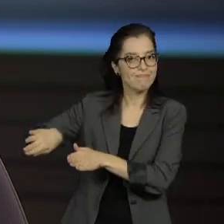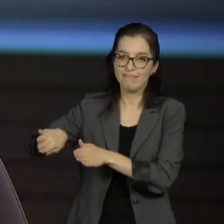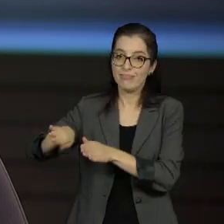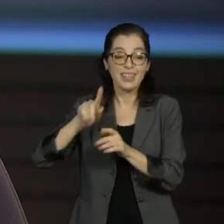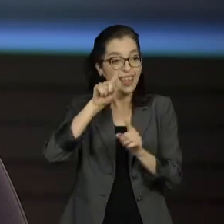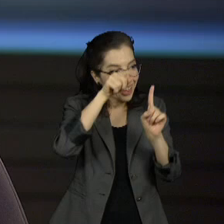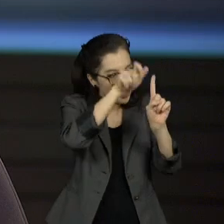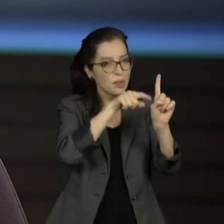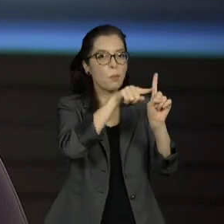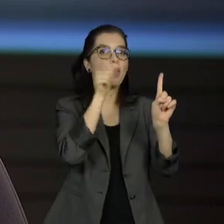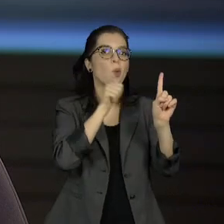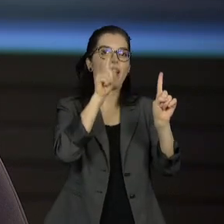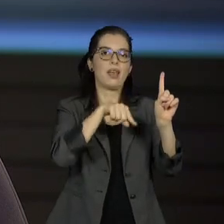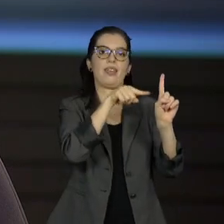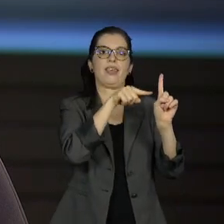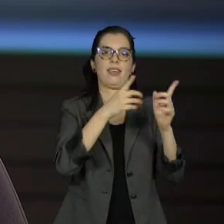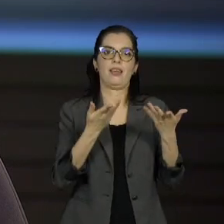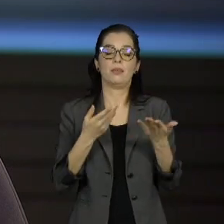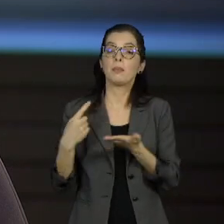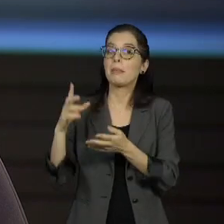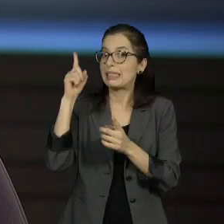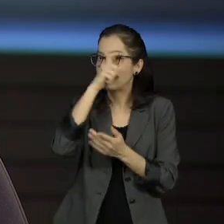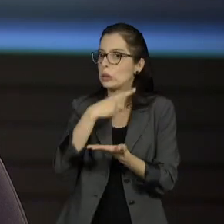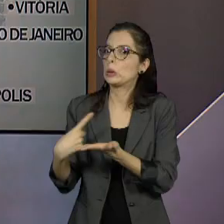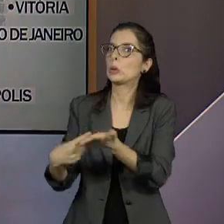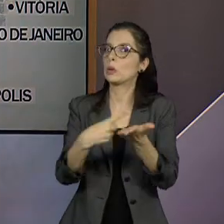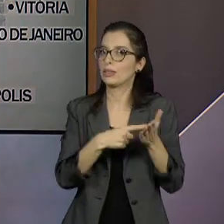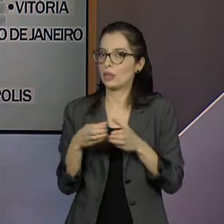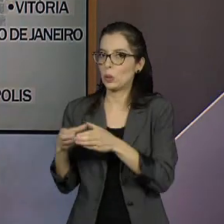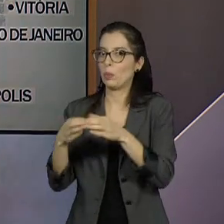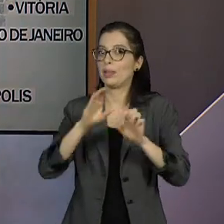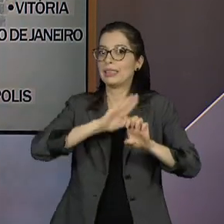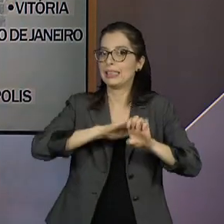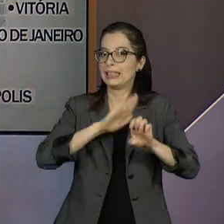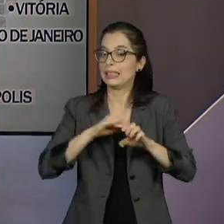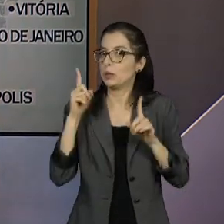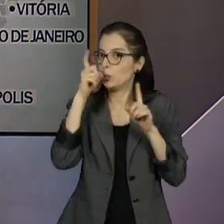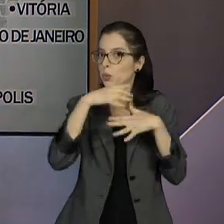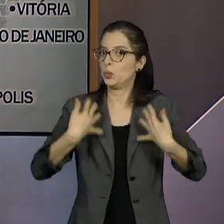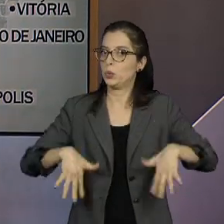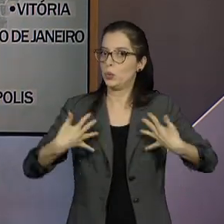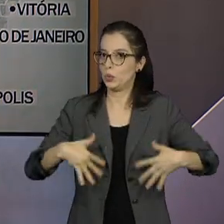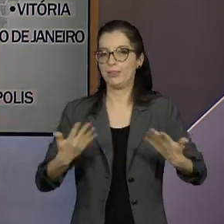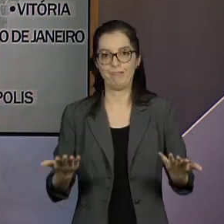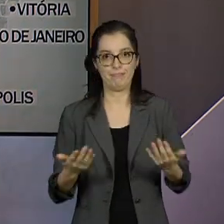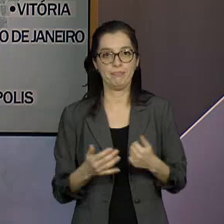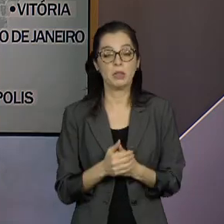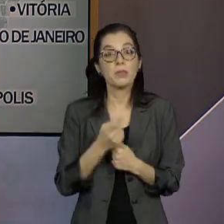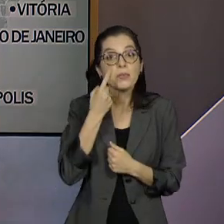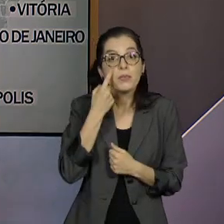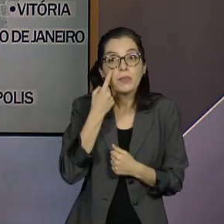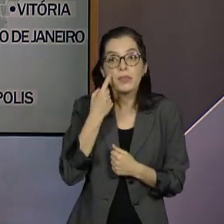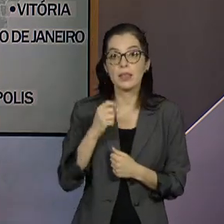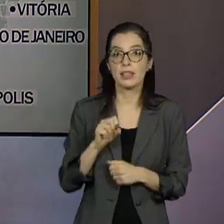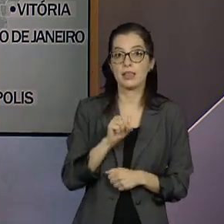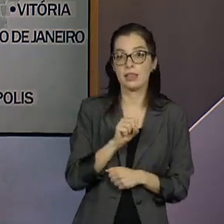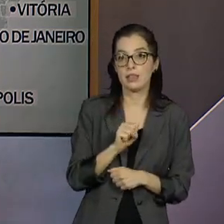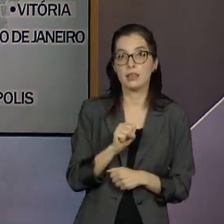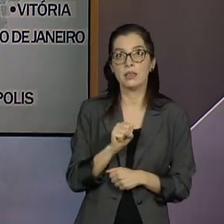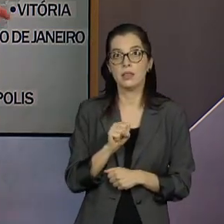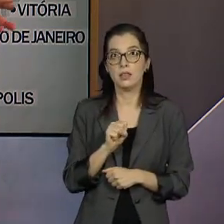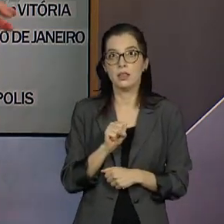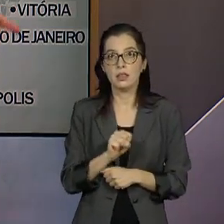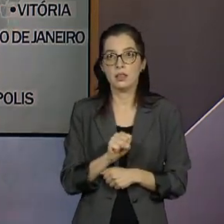alinhamento da esquerda em razão dessa disputa. Vamos agora para o Sudeste. Vamos acompanhar a disputa na capital do